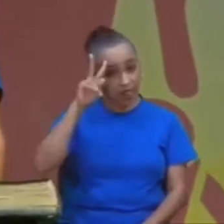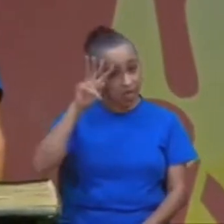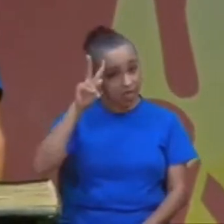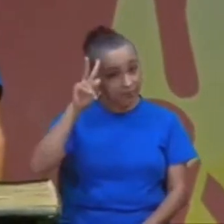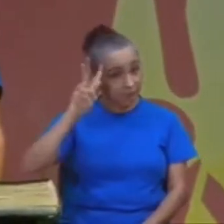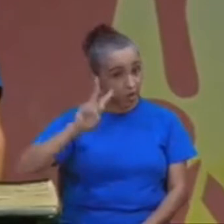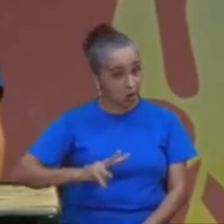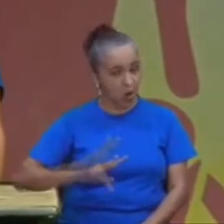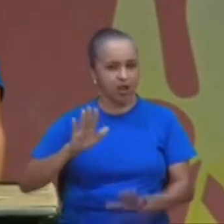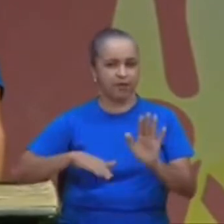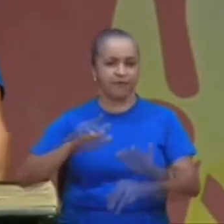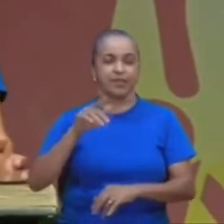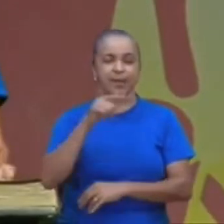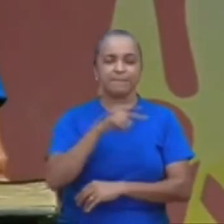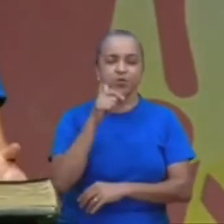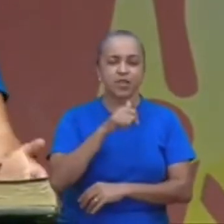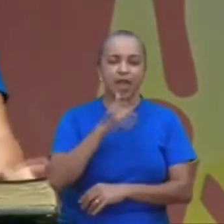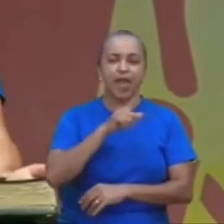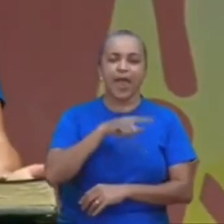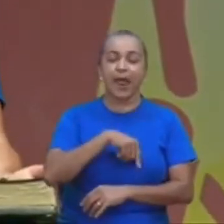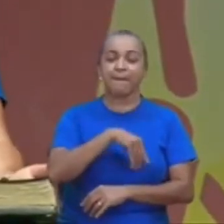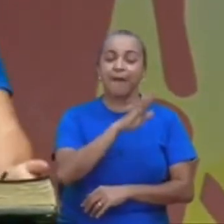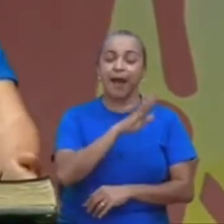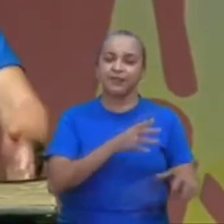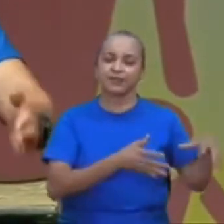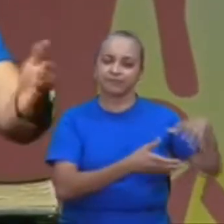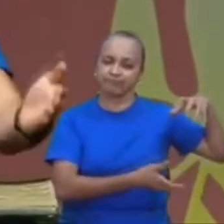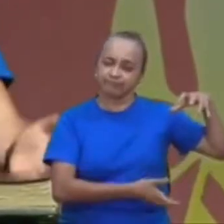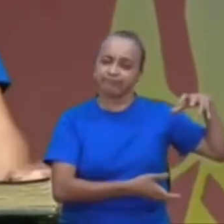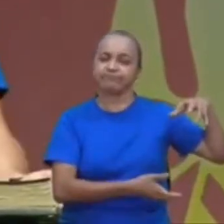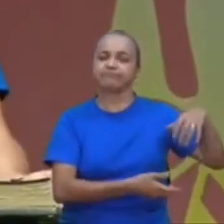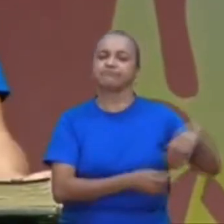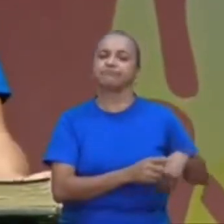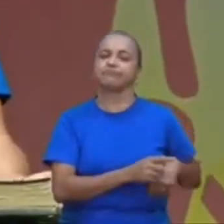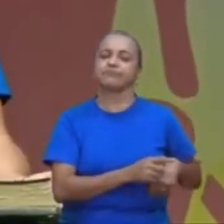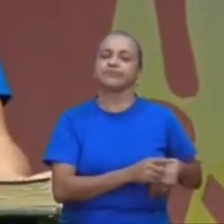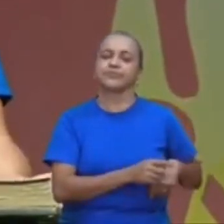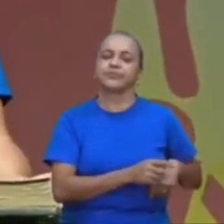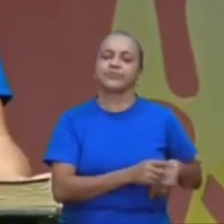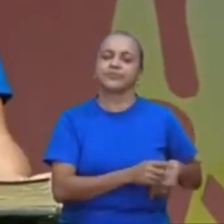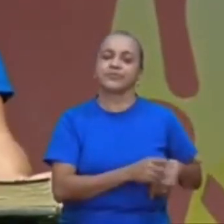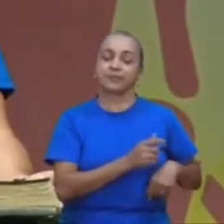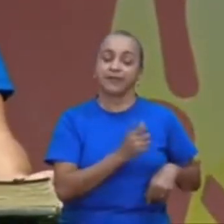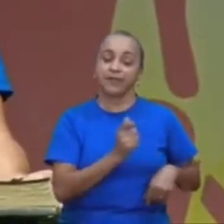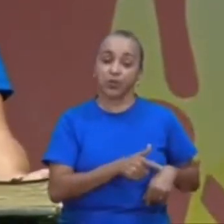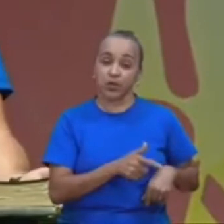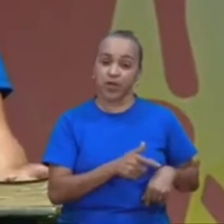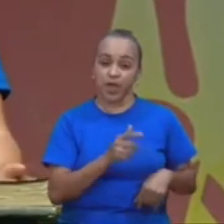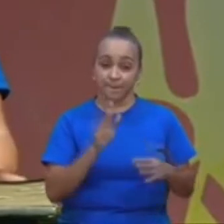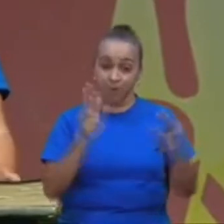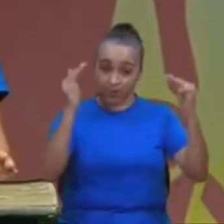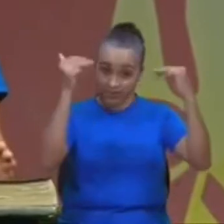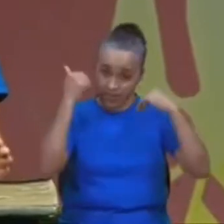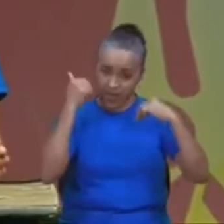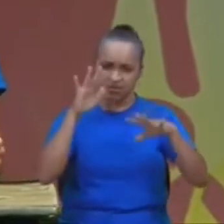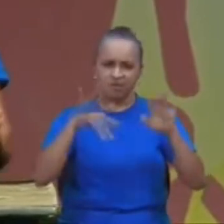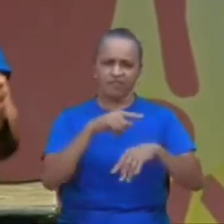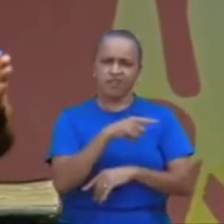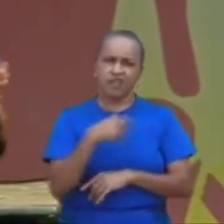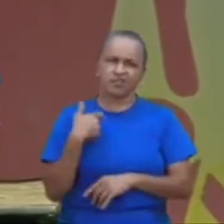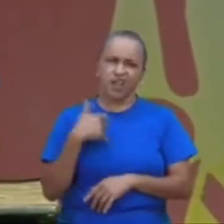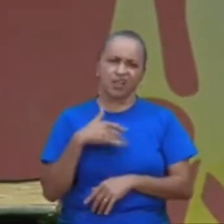Moisés, irmã mais velha, ela era mais velha, que Arão, e mais velha, que Moisés, provavelmente, ela tinha,